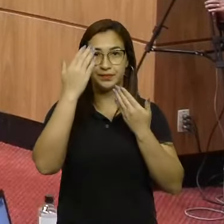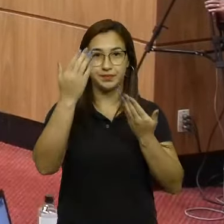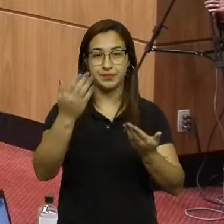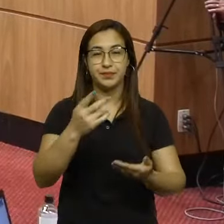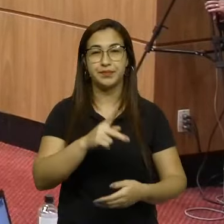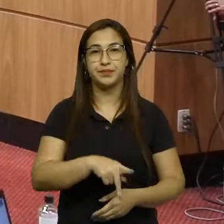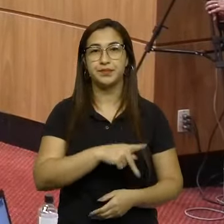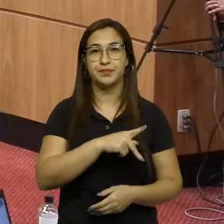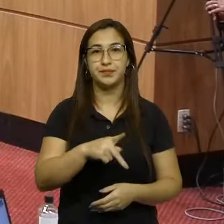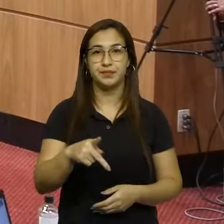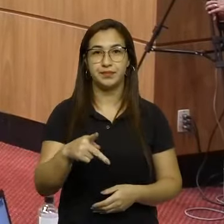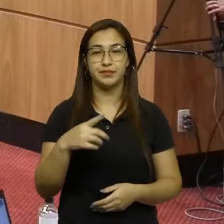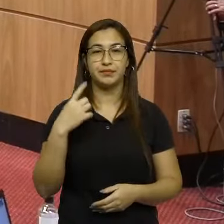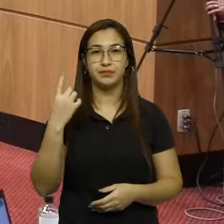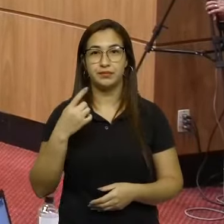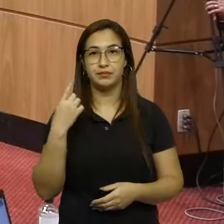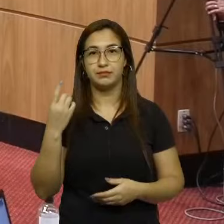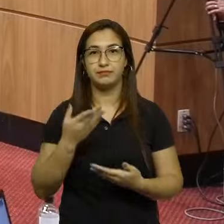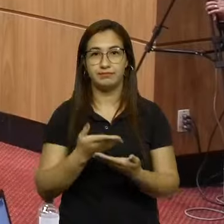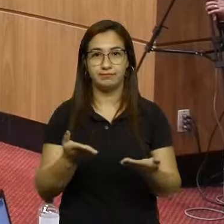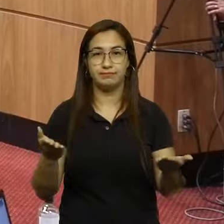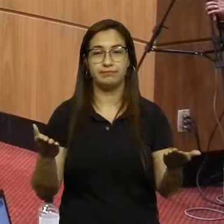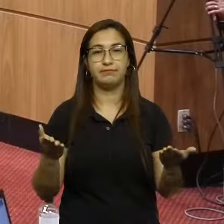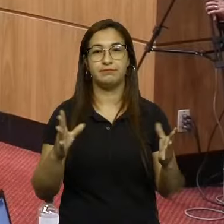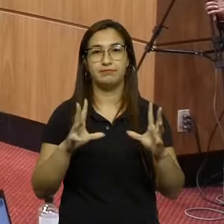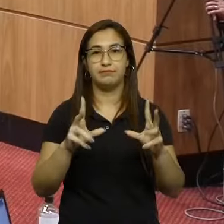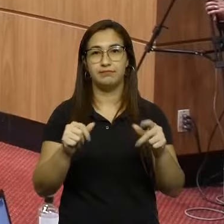Senhores deputados, senhoras deputadas,